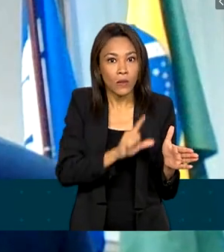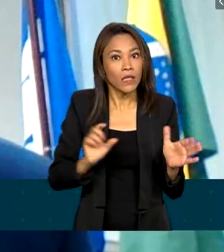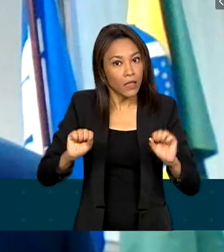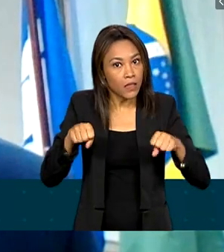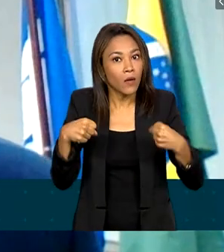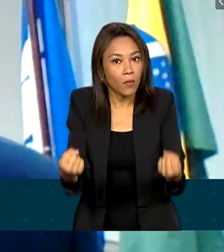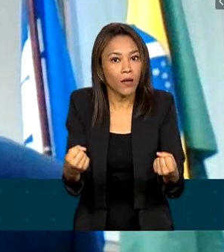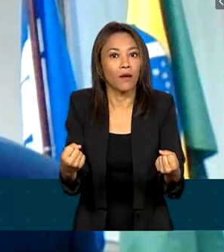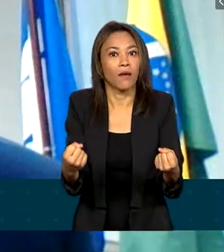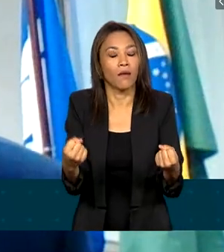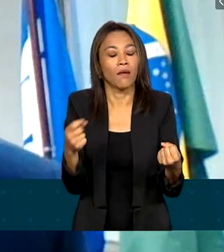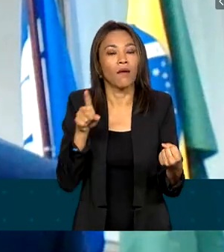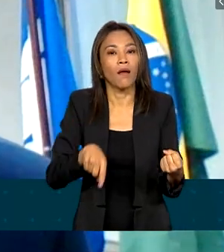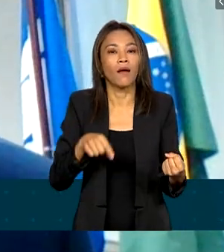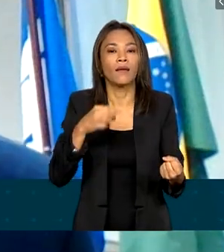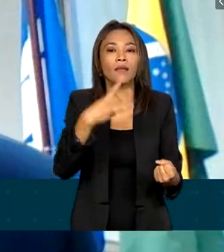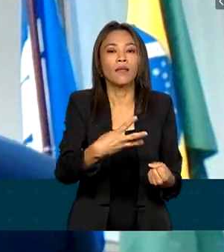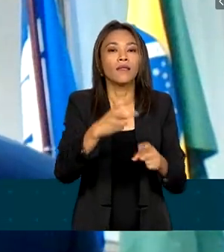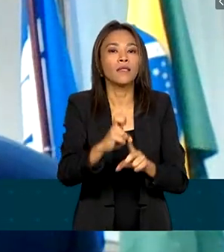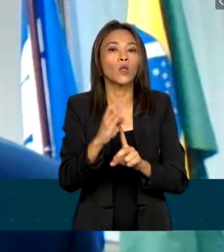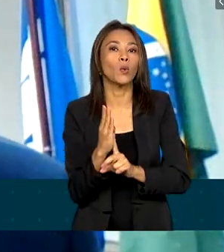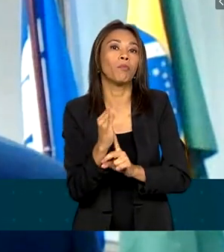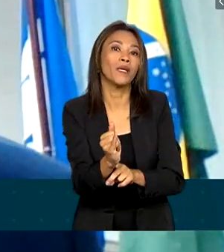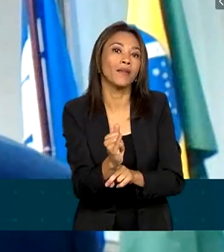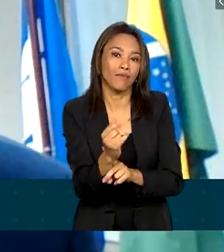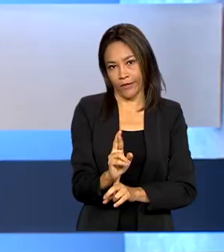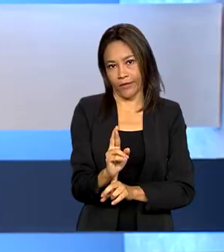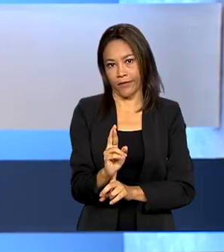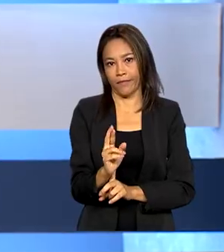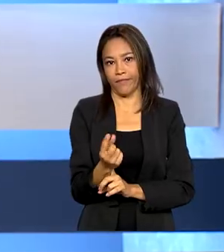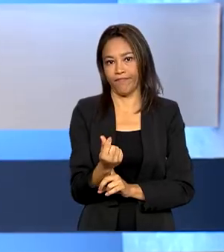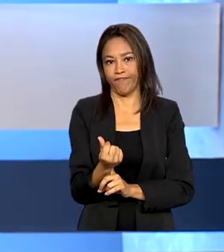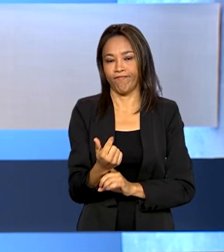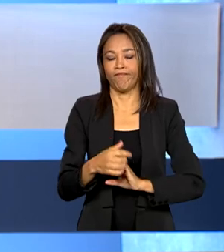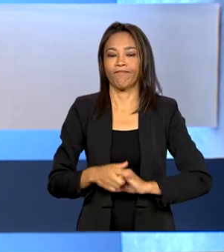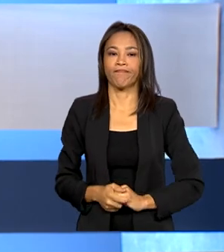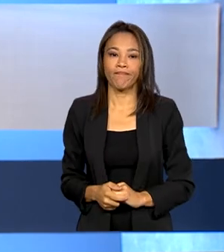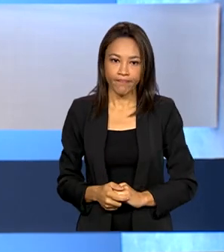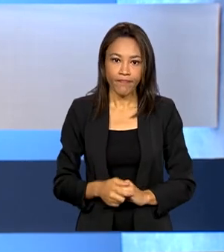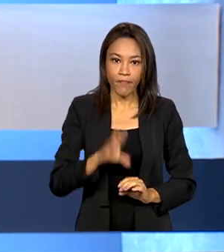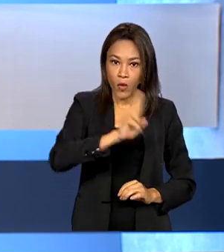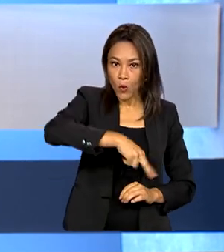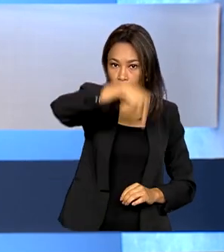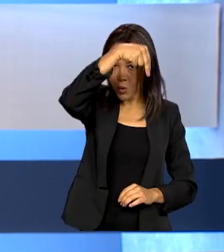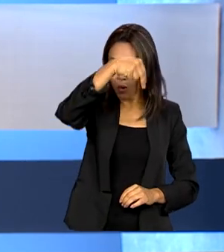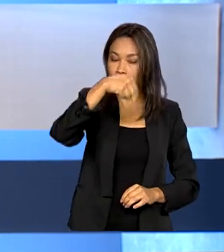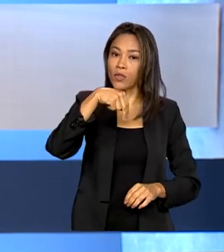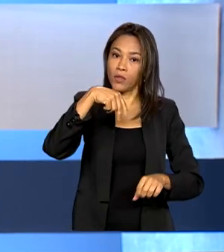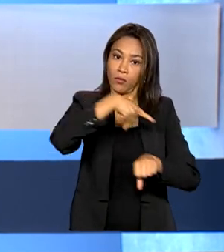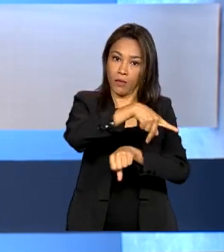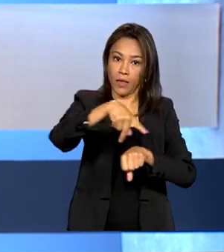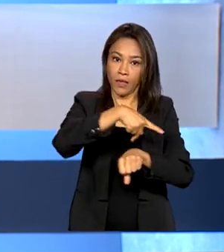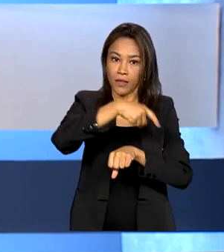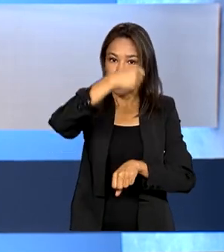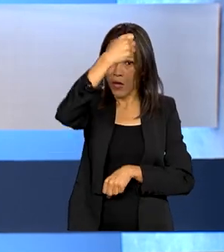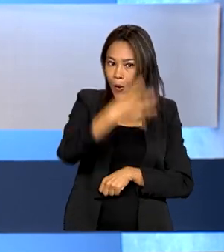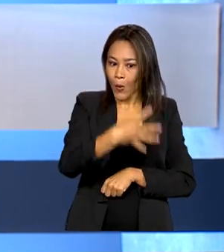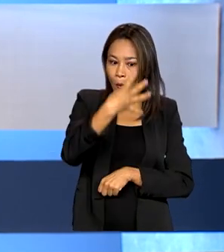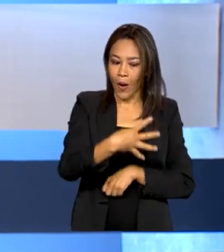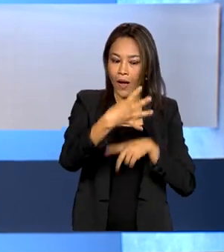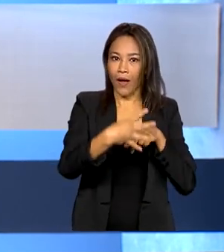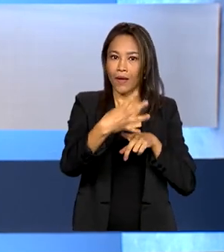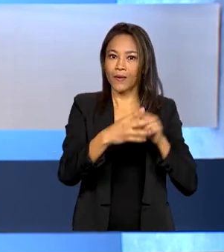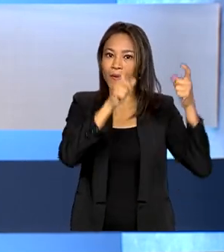O norte do país está em quarto lugar entre as